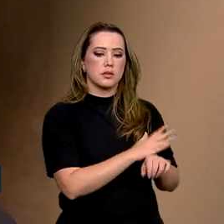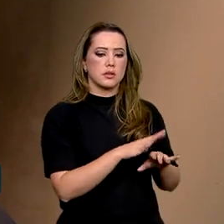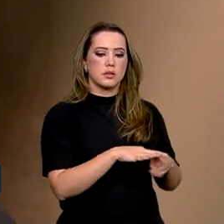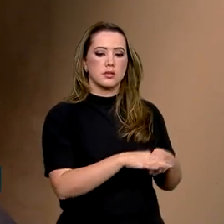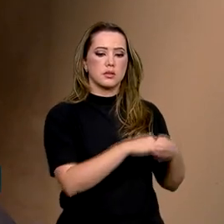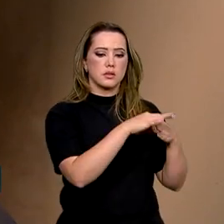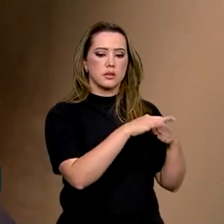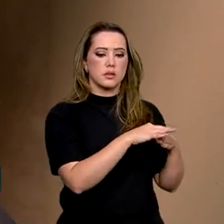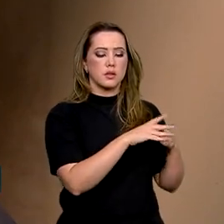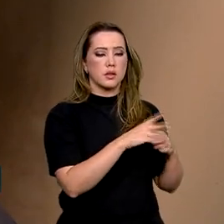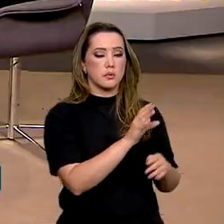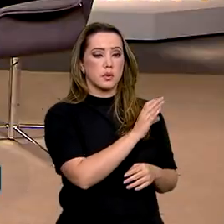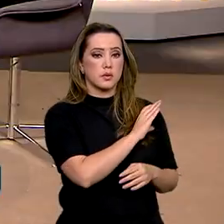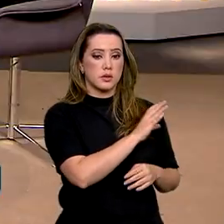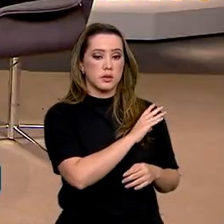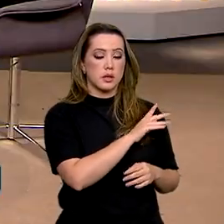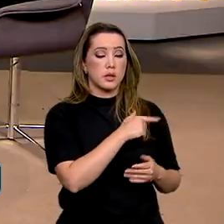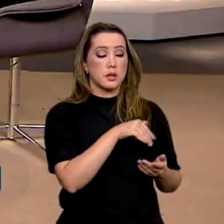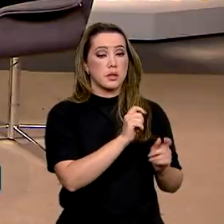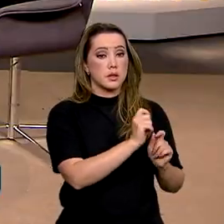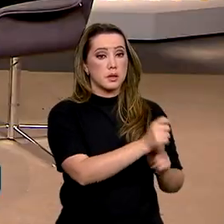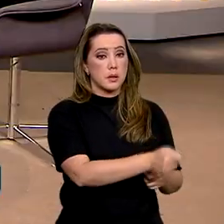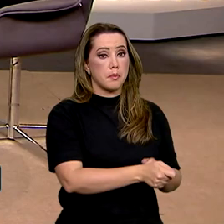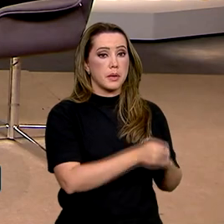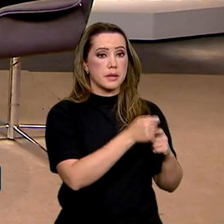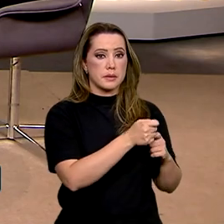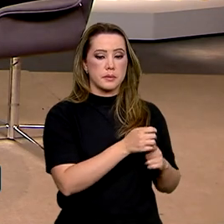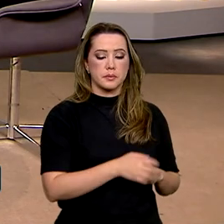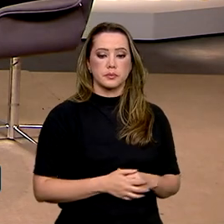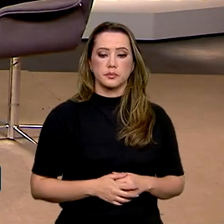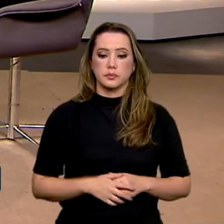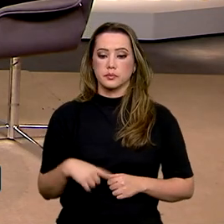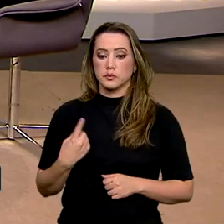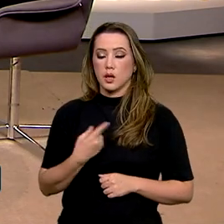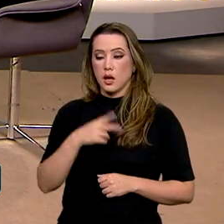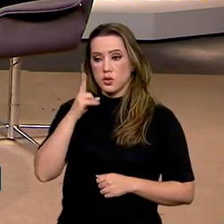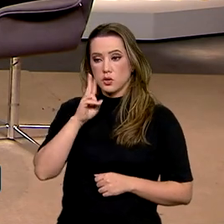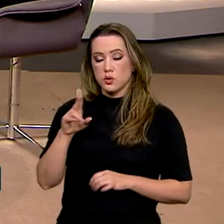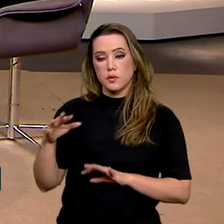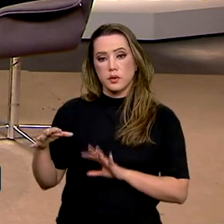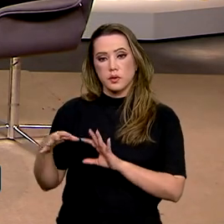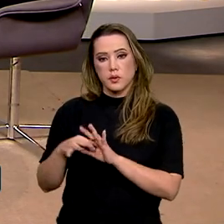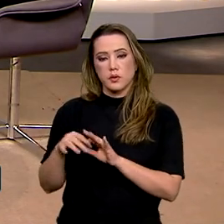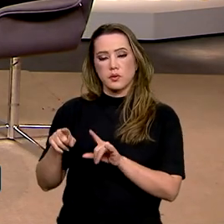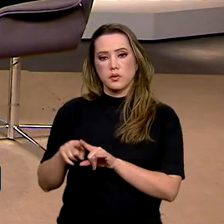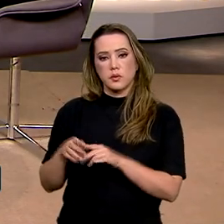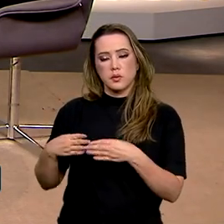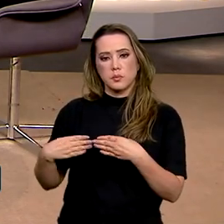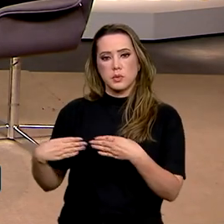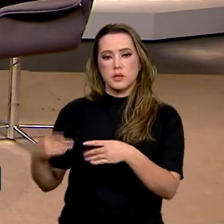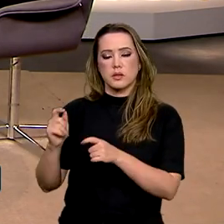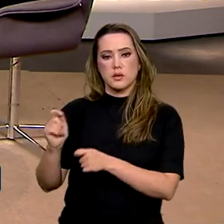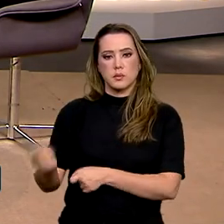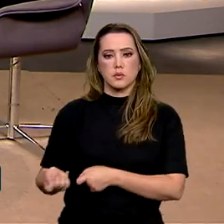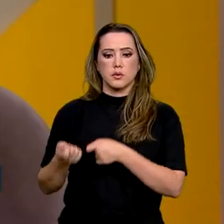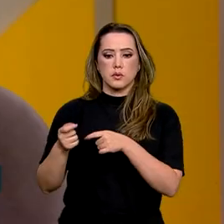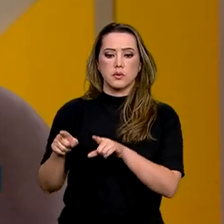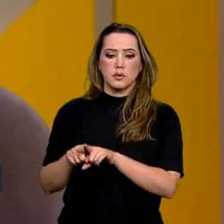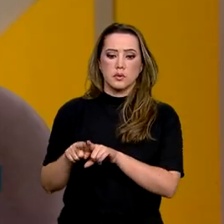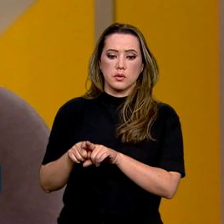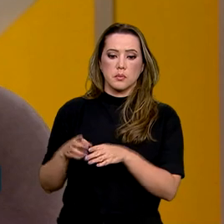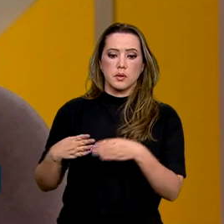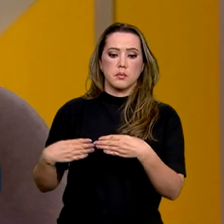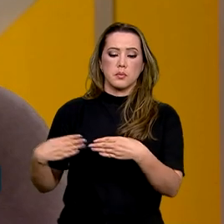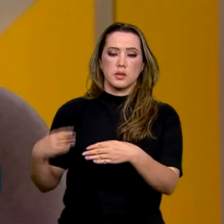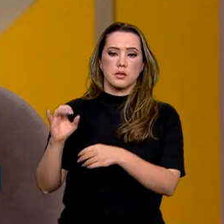Secretaria da Pesca Artesanal. Secretária, a gente vê também que há uma certa parceria entre o Ministério da Pesca e o Ministério